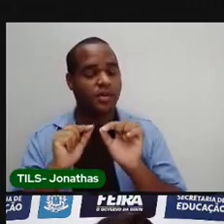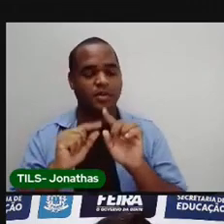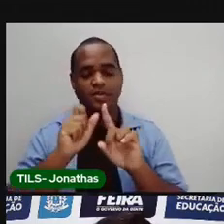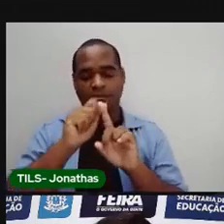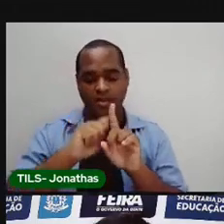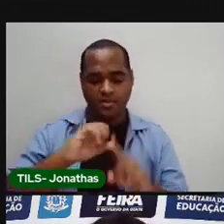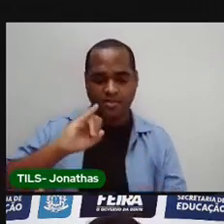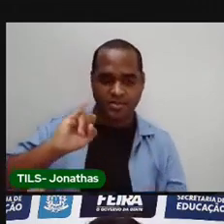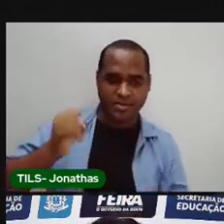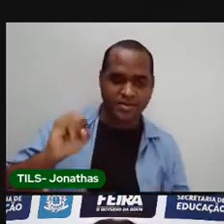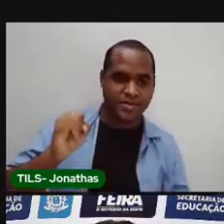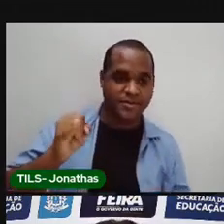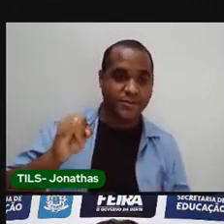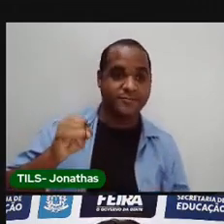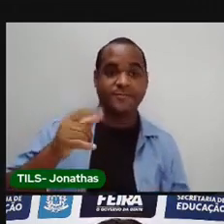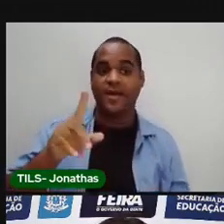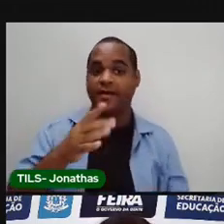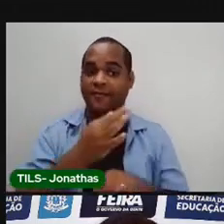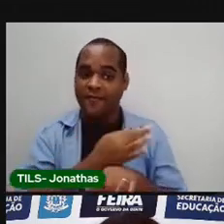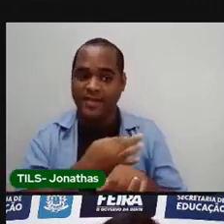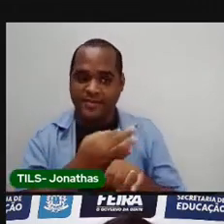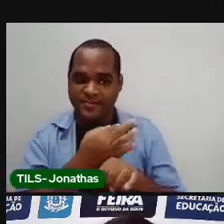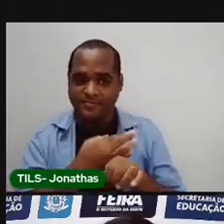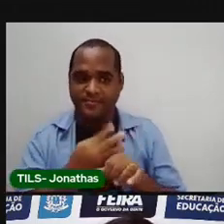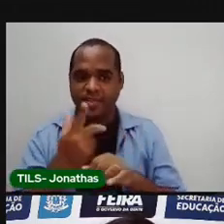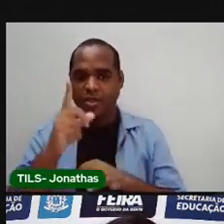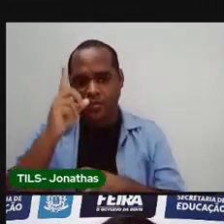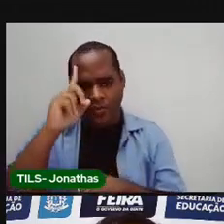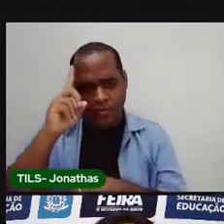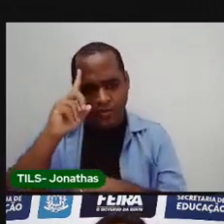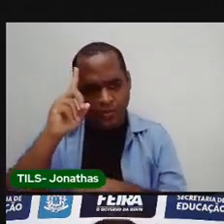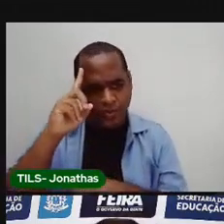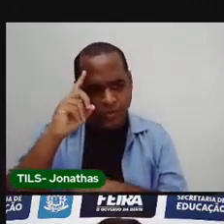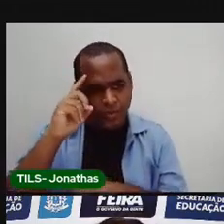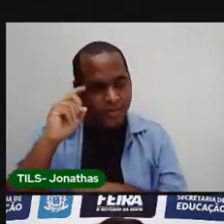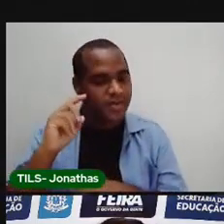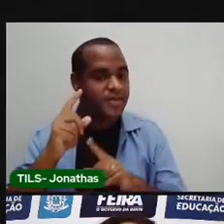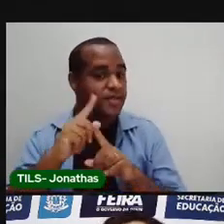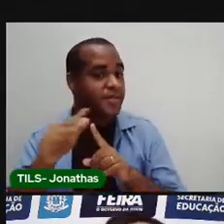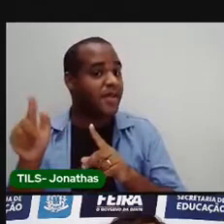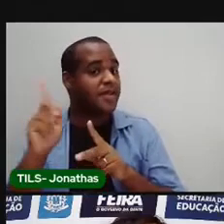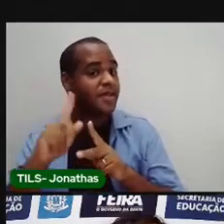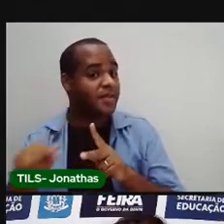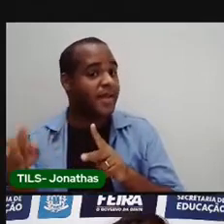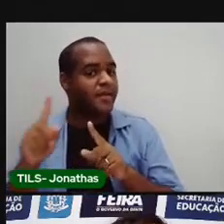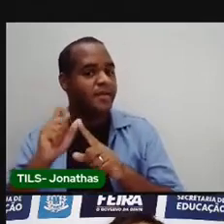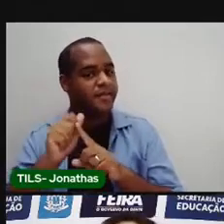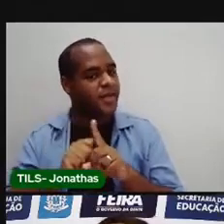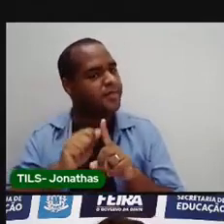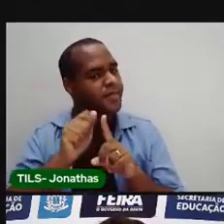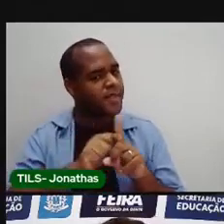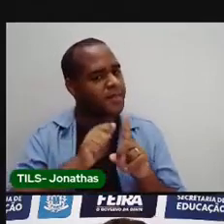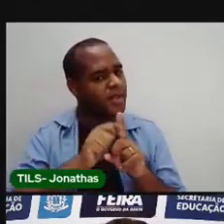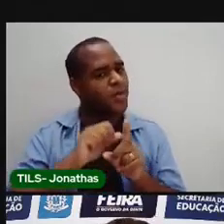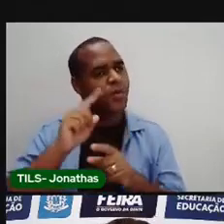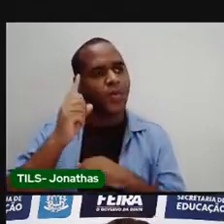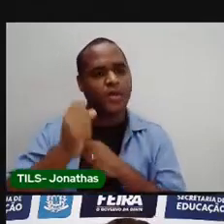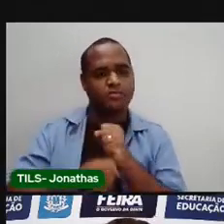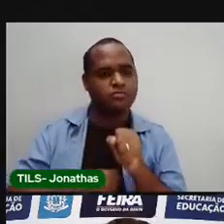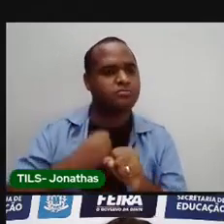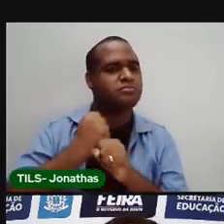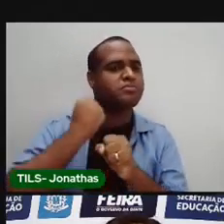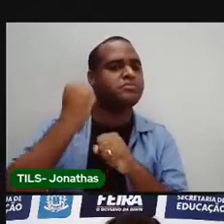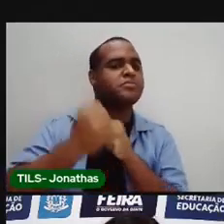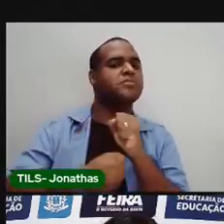janeiro. As férias a gente tem todos os dias. Toda semana. Todo mês. Ou a todo ano.